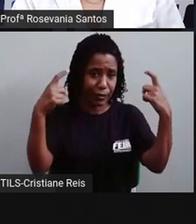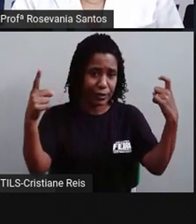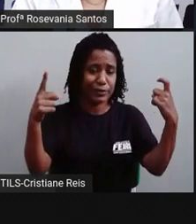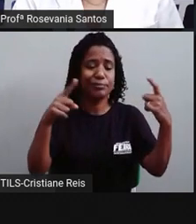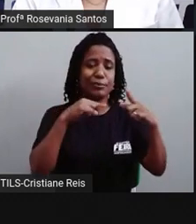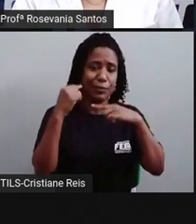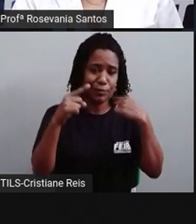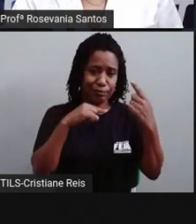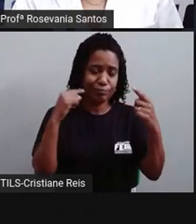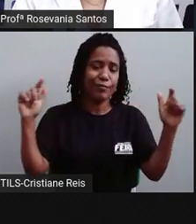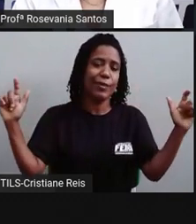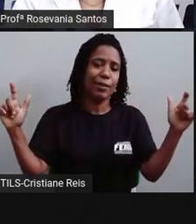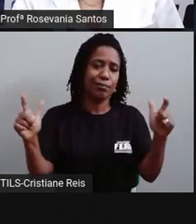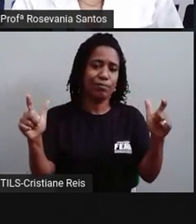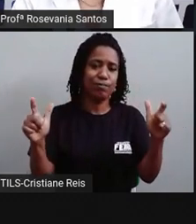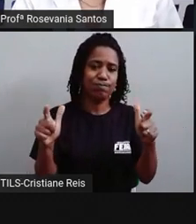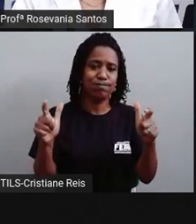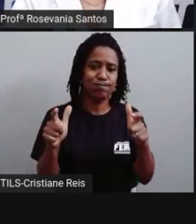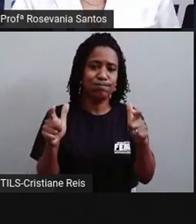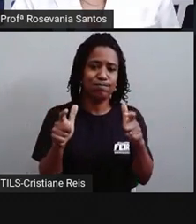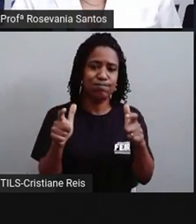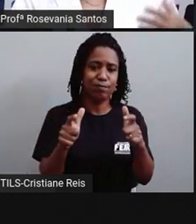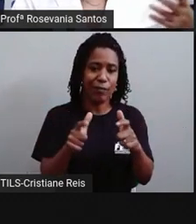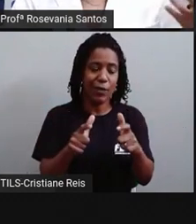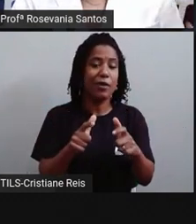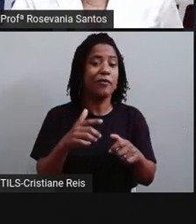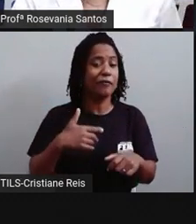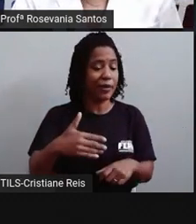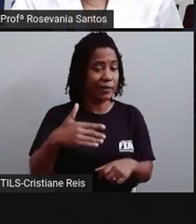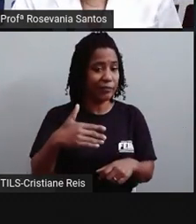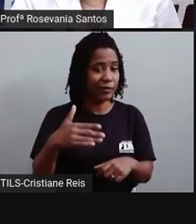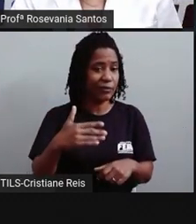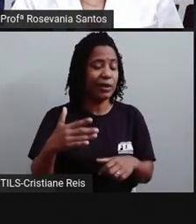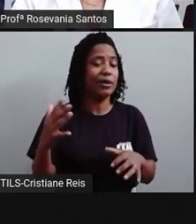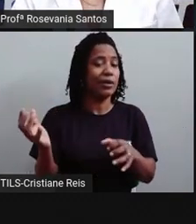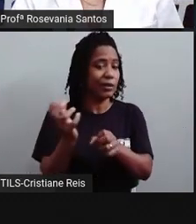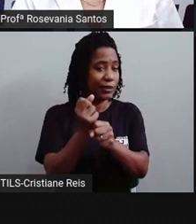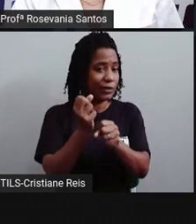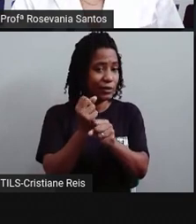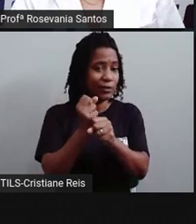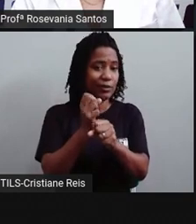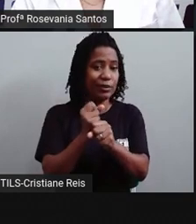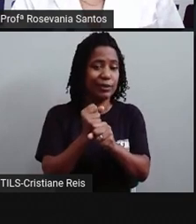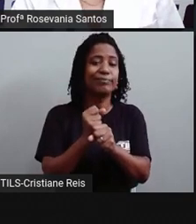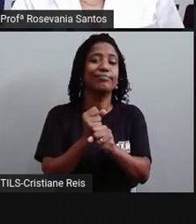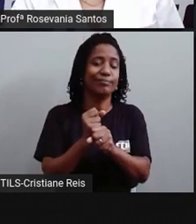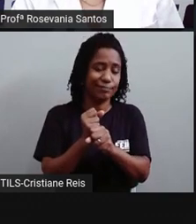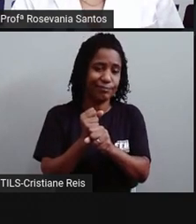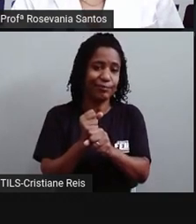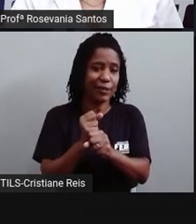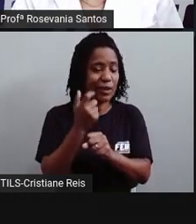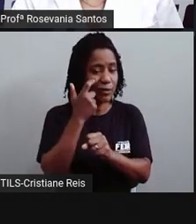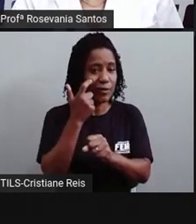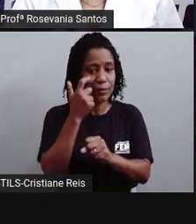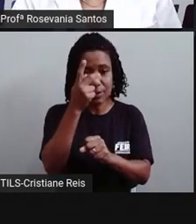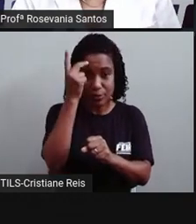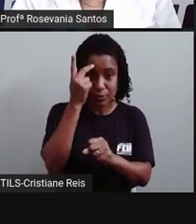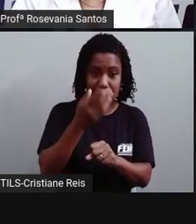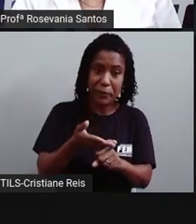com certeza, os próximos censos, né, que são essa contagem da população, a gente já vai ter uma